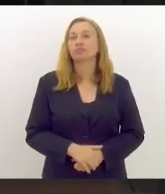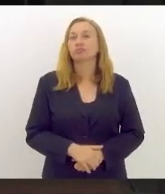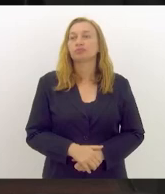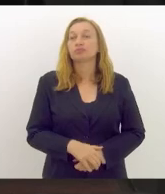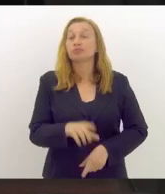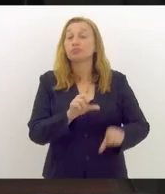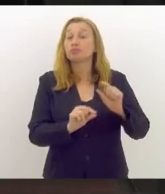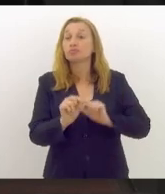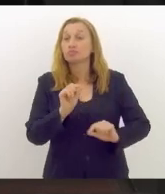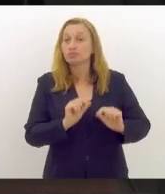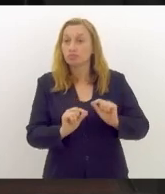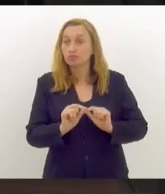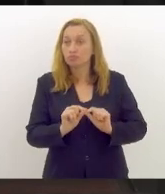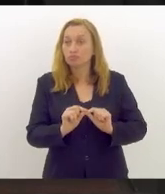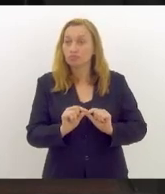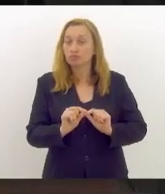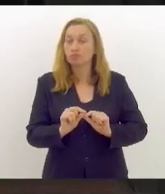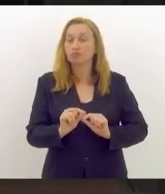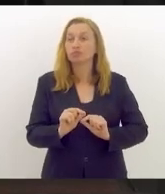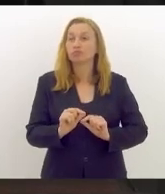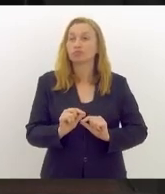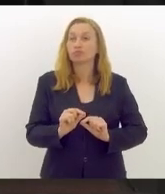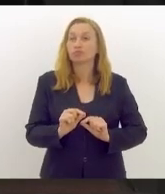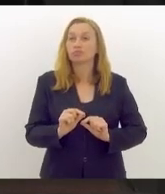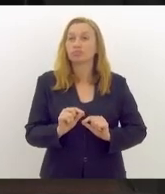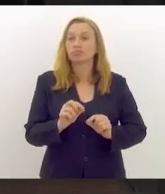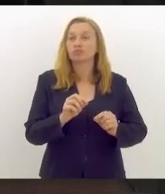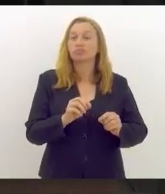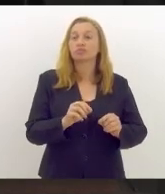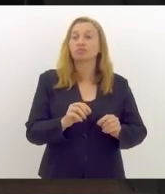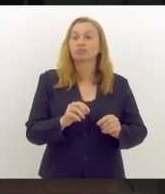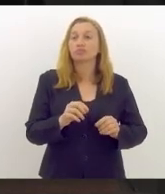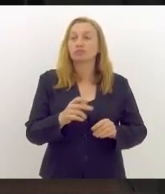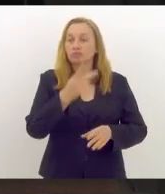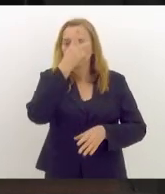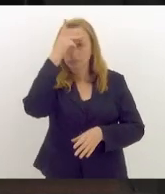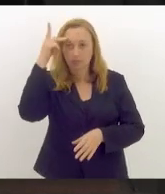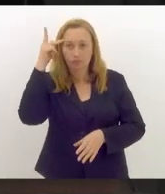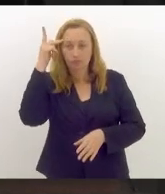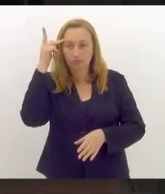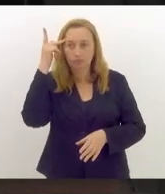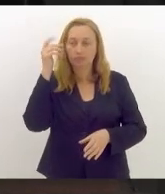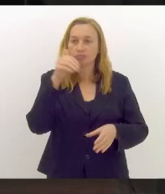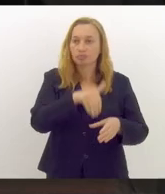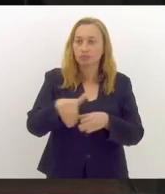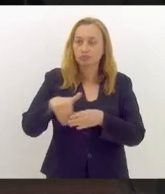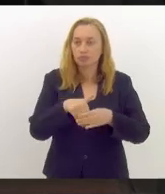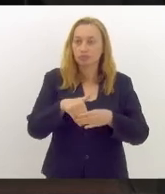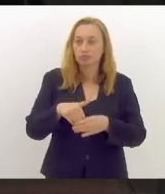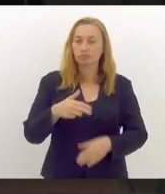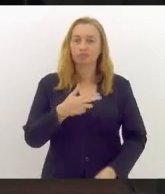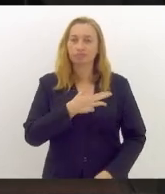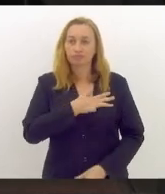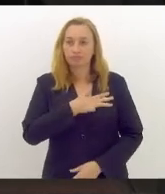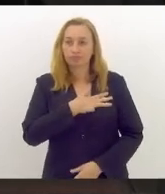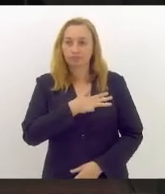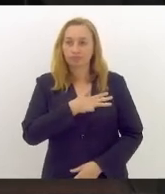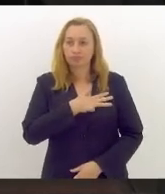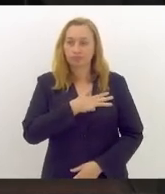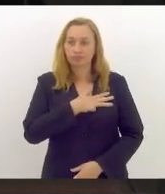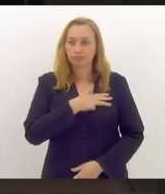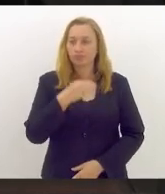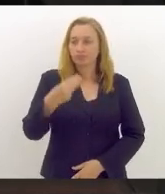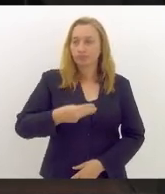decisão da maioria dos eleitores e eleitoras, o ex-presidente Luiz Inácio Lula da Silva foi eleito para um